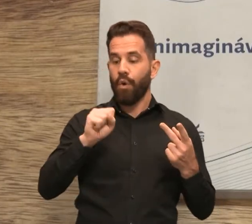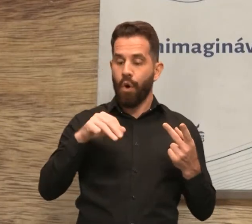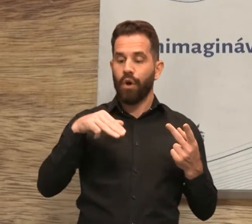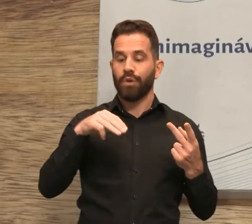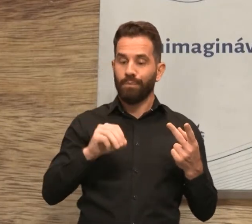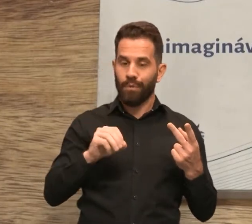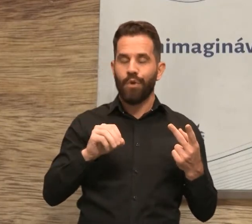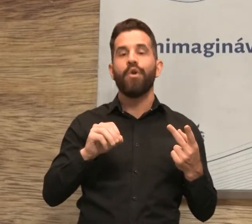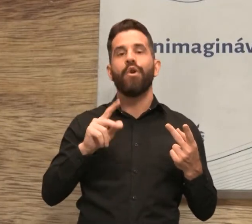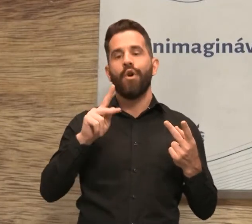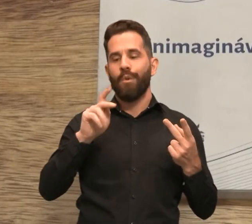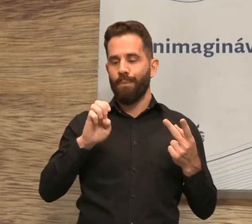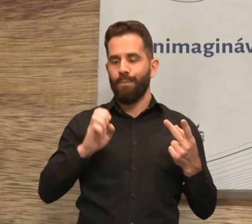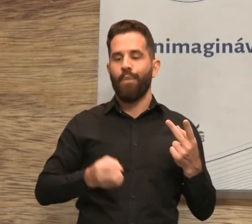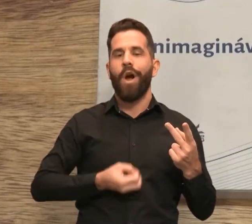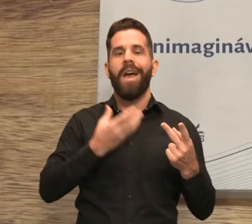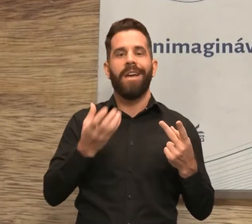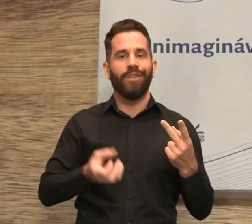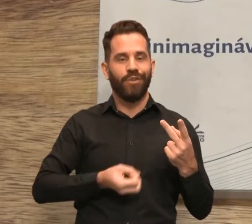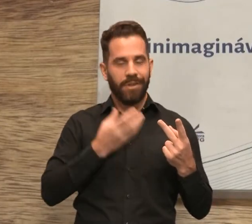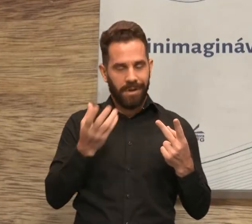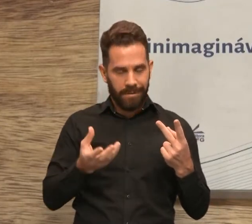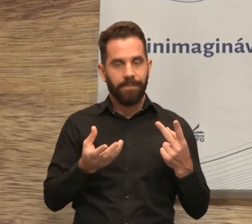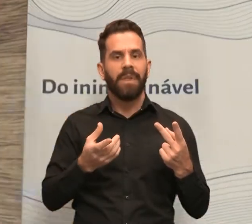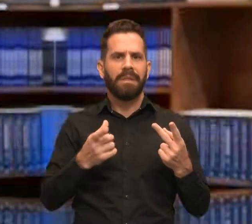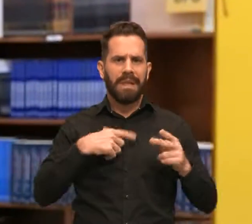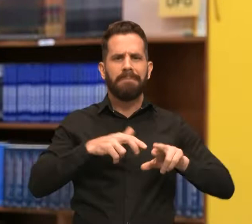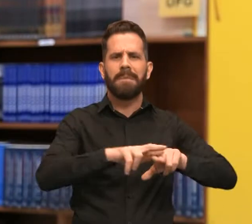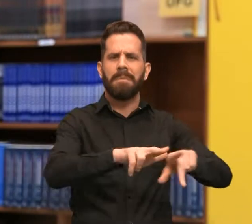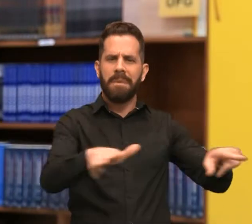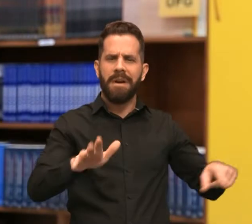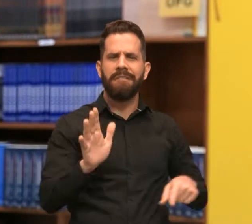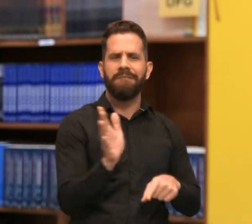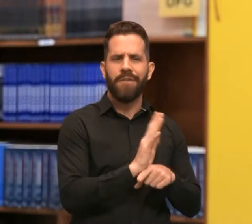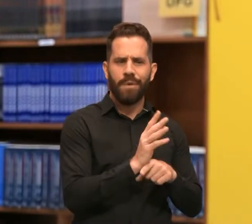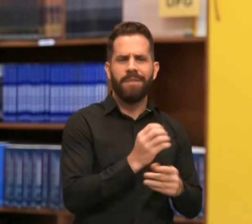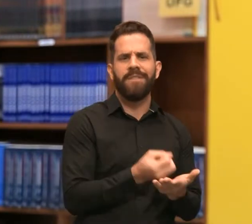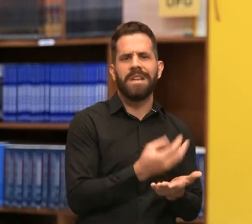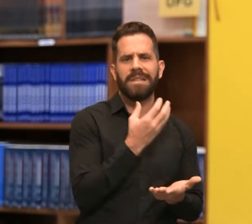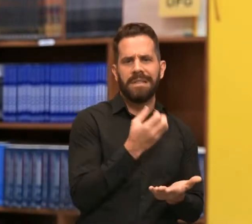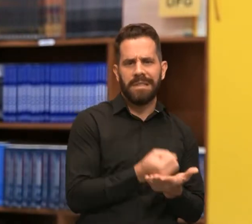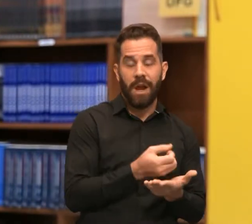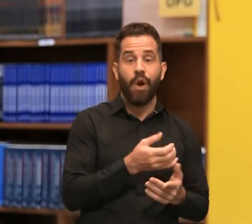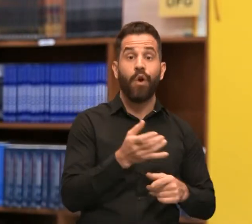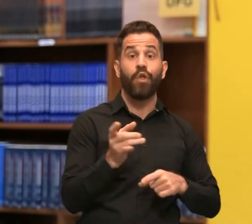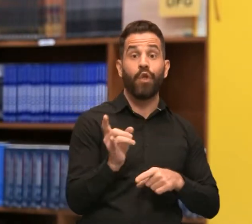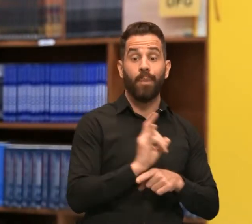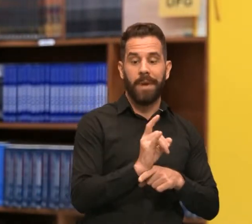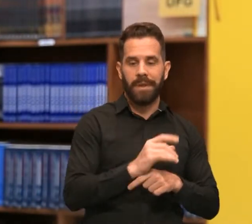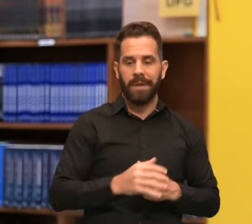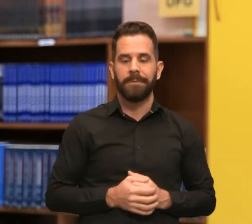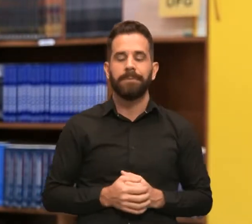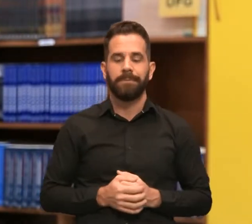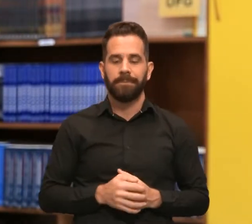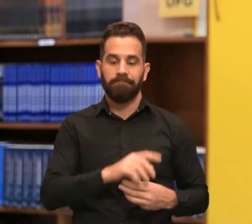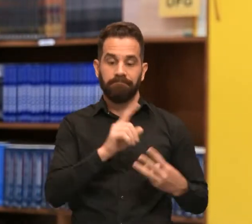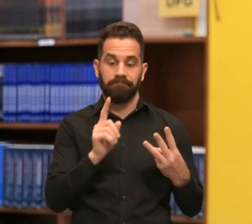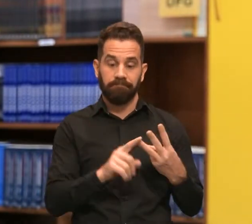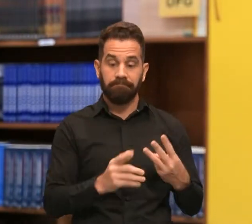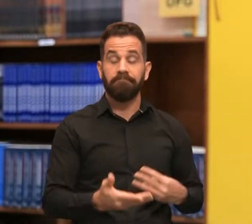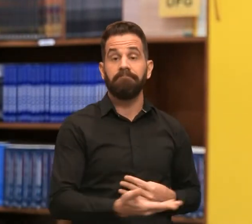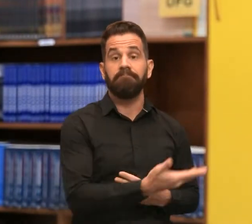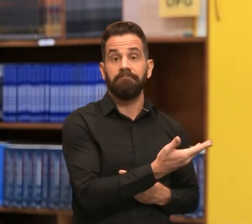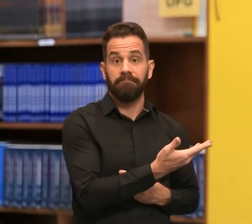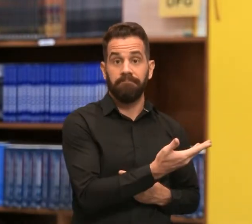de filmes de ficção e documentários. Pecuária Goiana, espaço e técnica na modernização